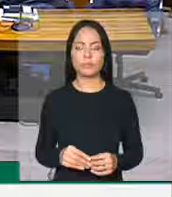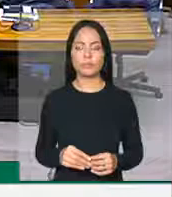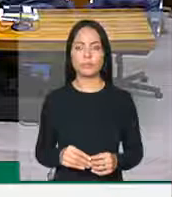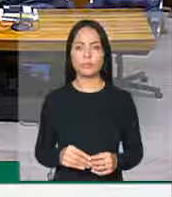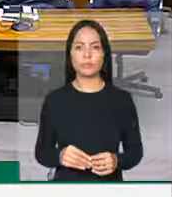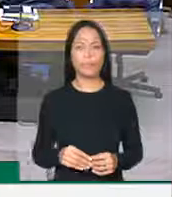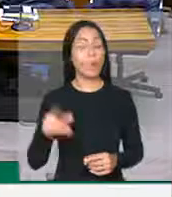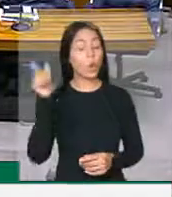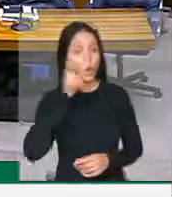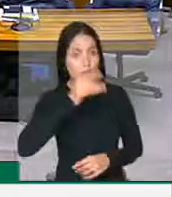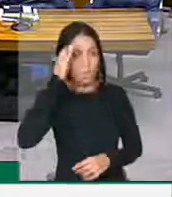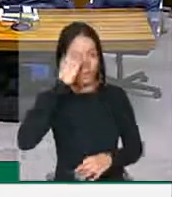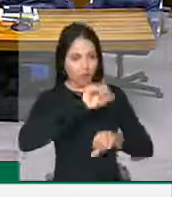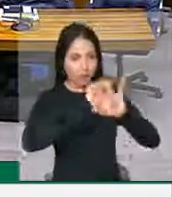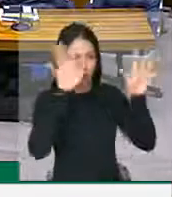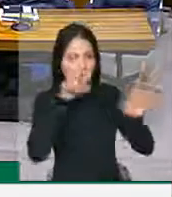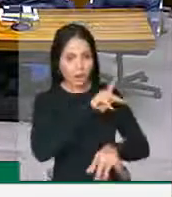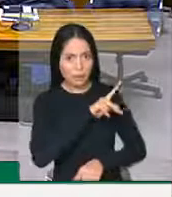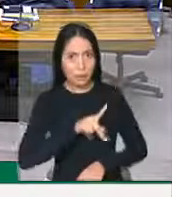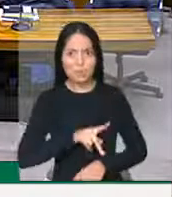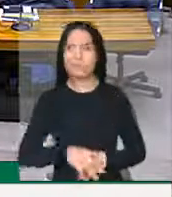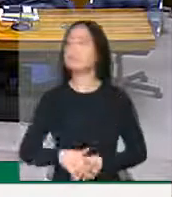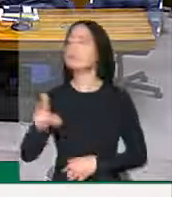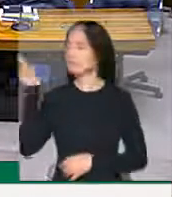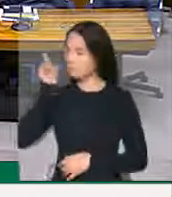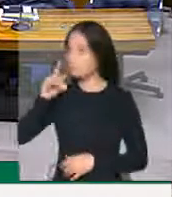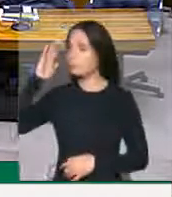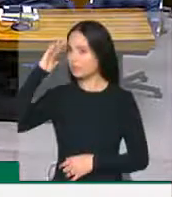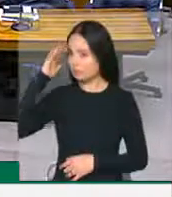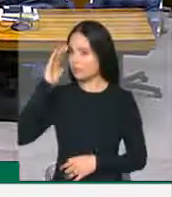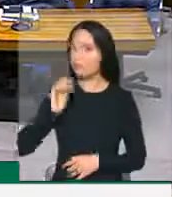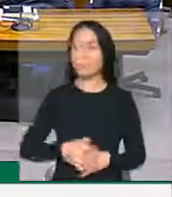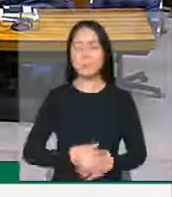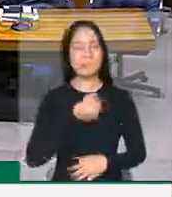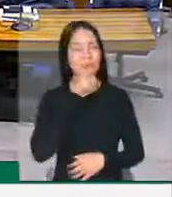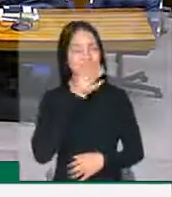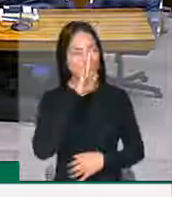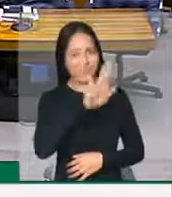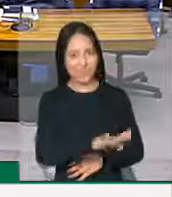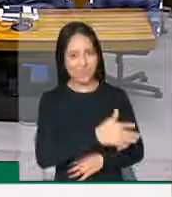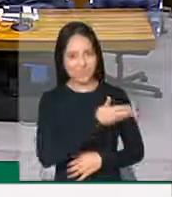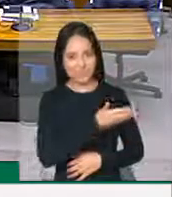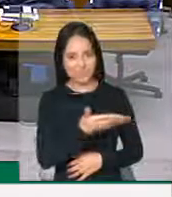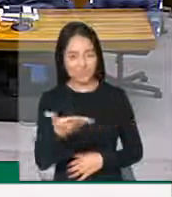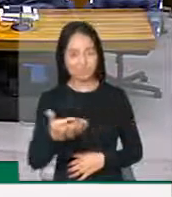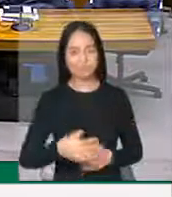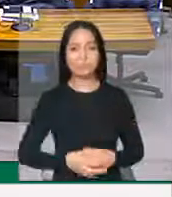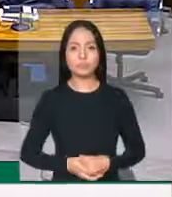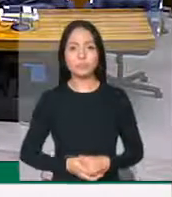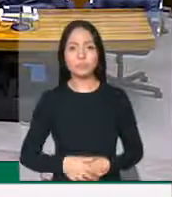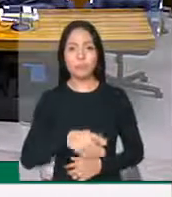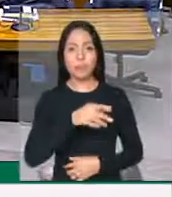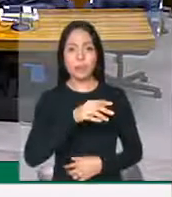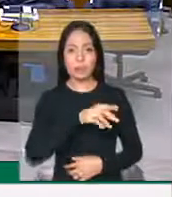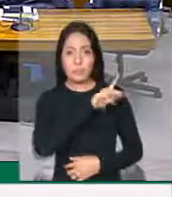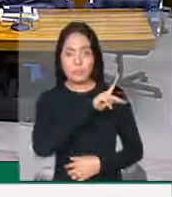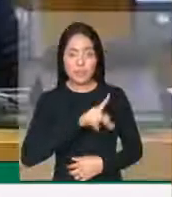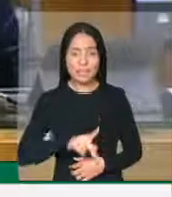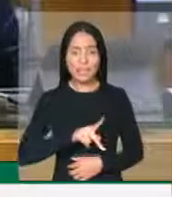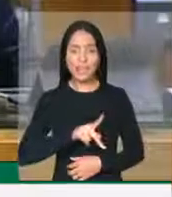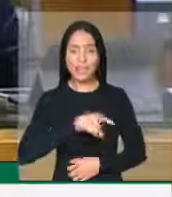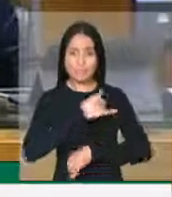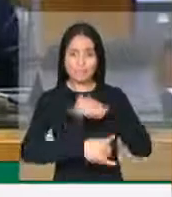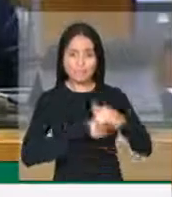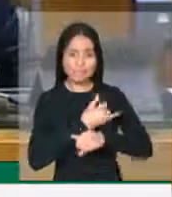Consegue ouvir, presidente? Consigo. Boa tarde. Peço desculpa pela conexão, que não está tão boa.